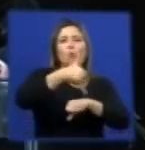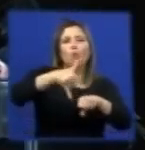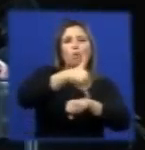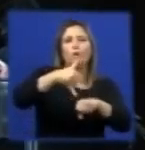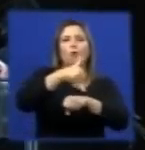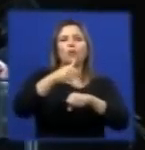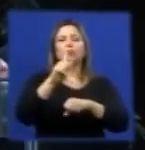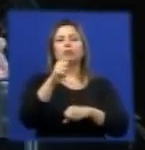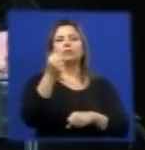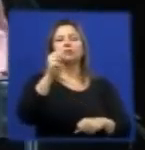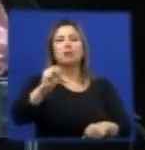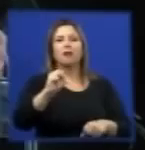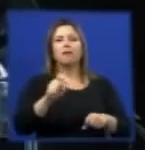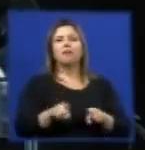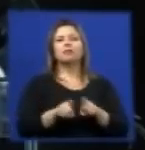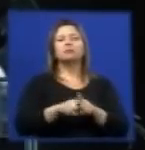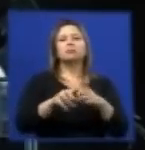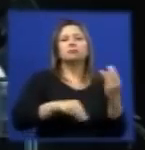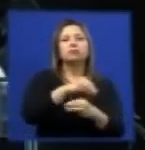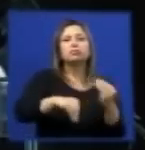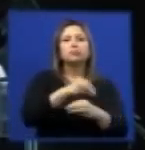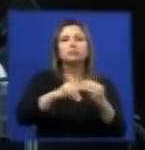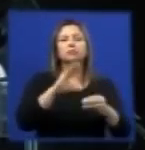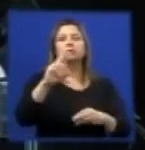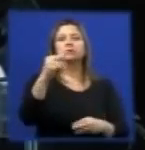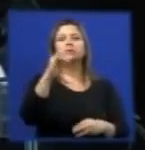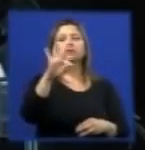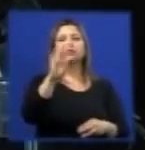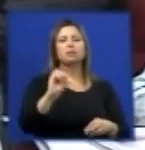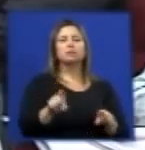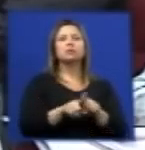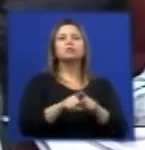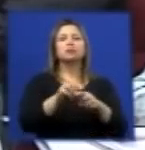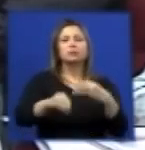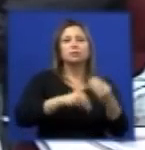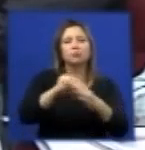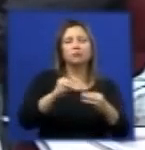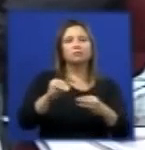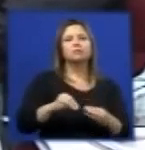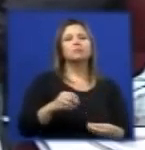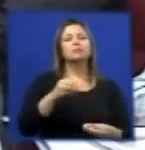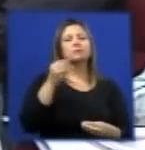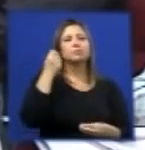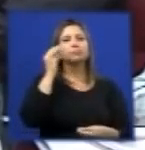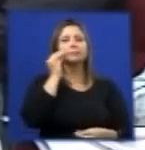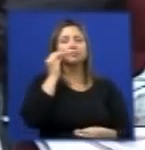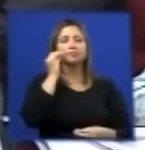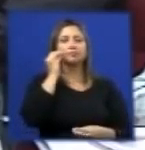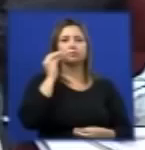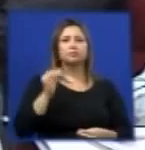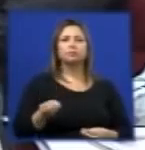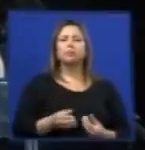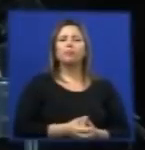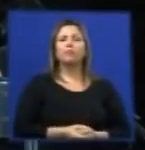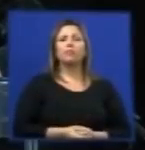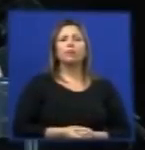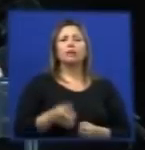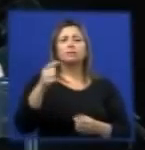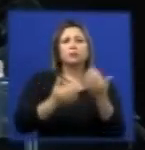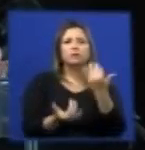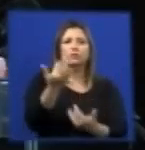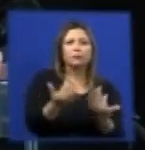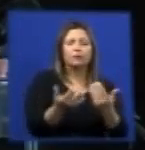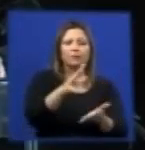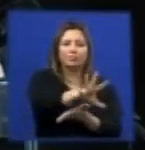resíduo inerte que pode, junto com a retorta do xisto, ser depositada novamente naquela mina onde foi